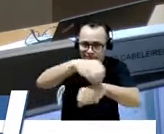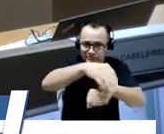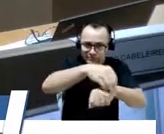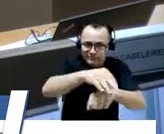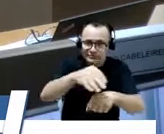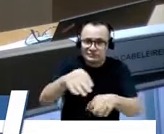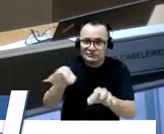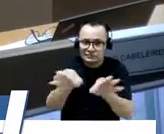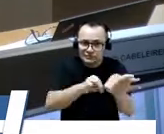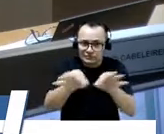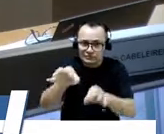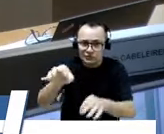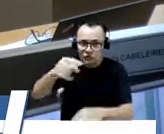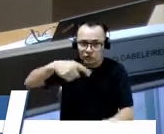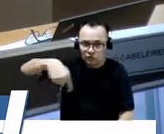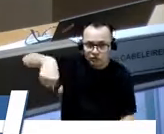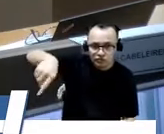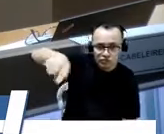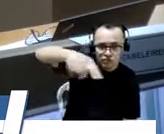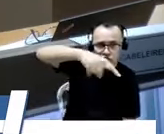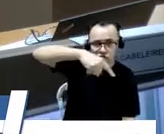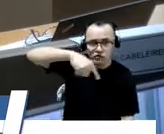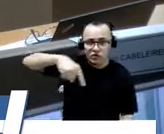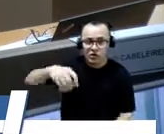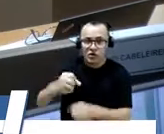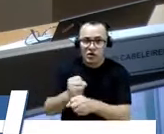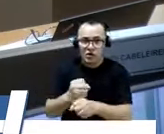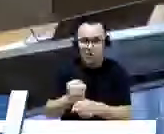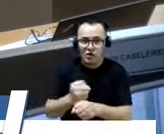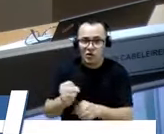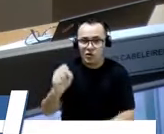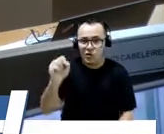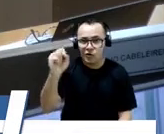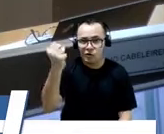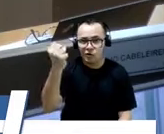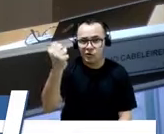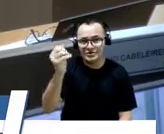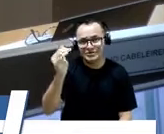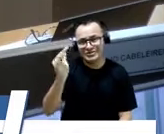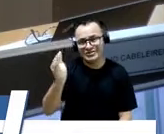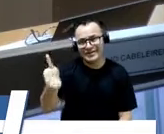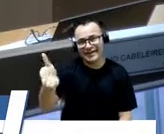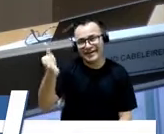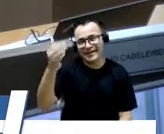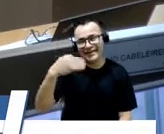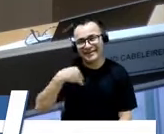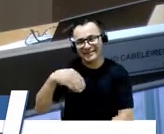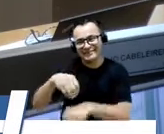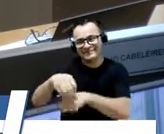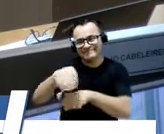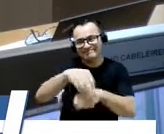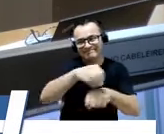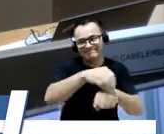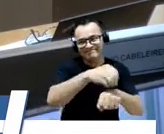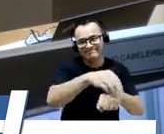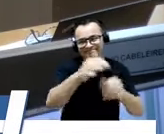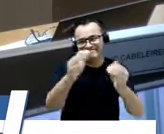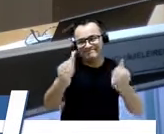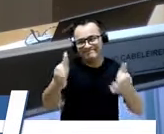vai para oito anos, que precisa de fazer uma rotatória na entrada para colocar a sinalização para